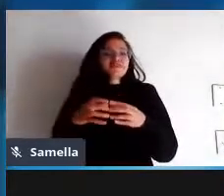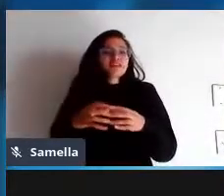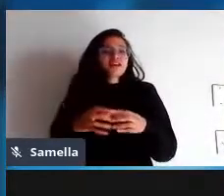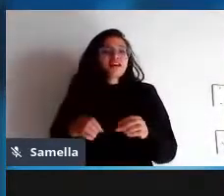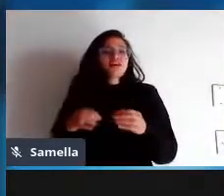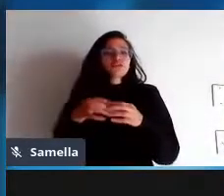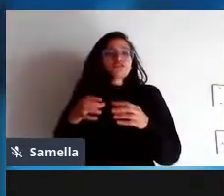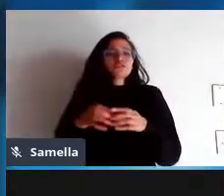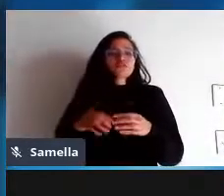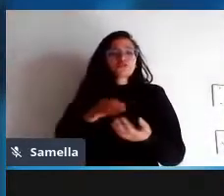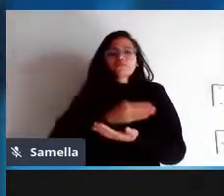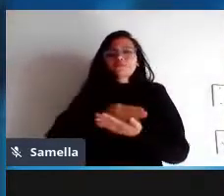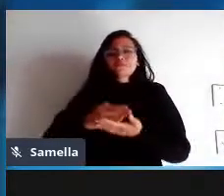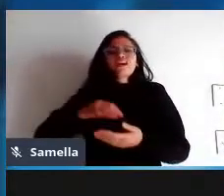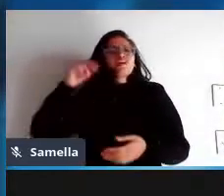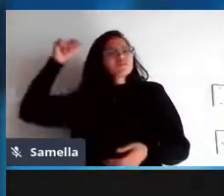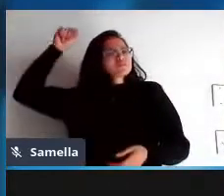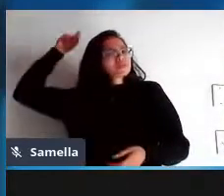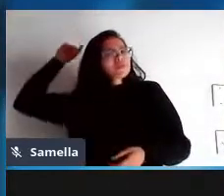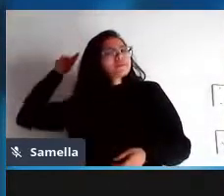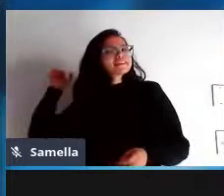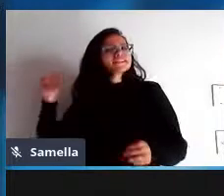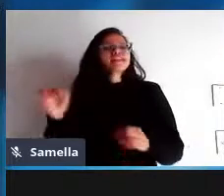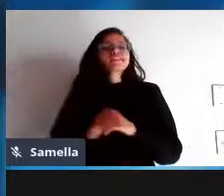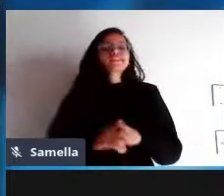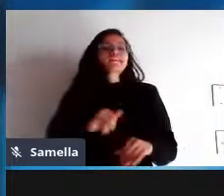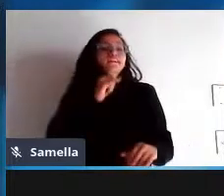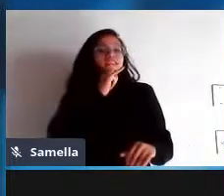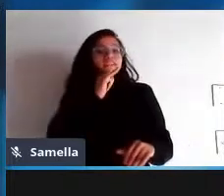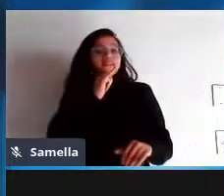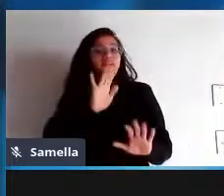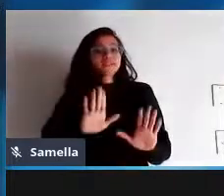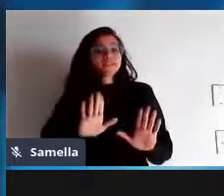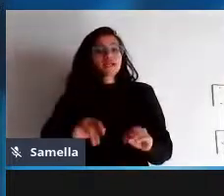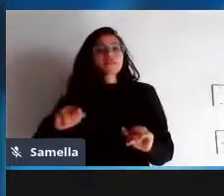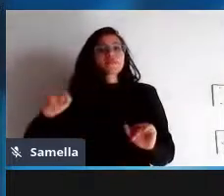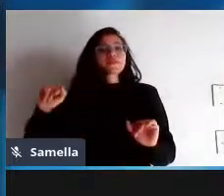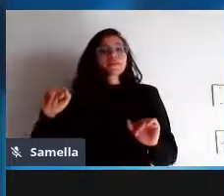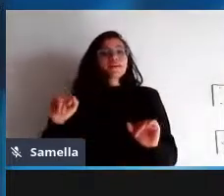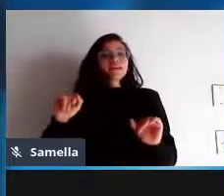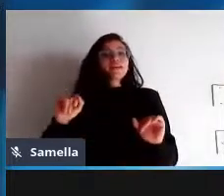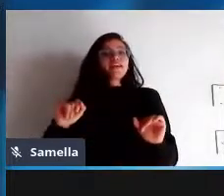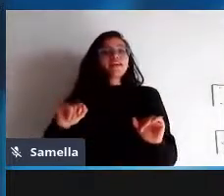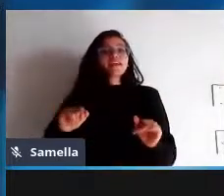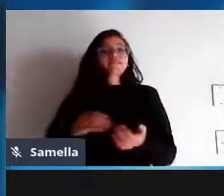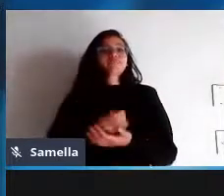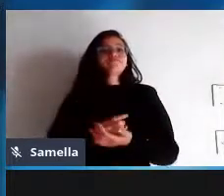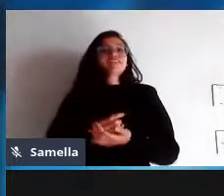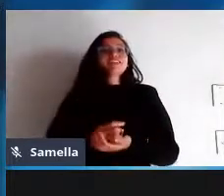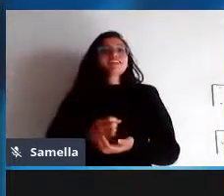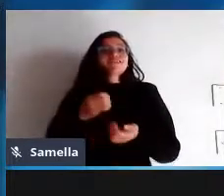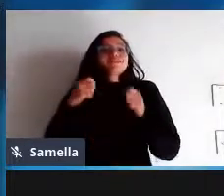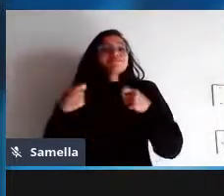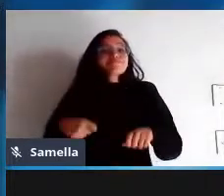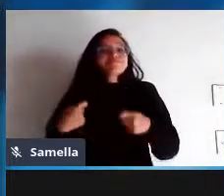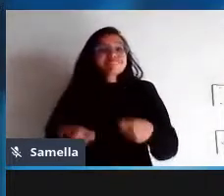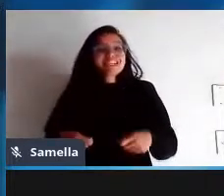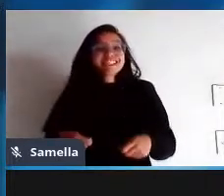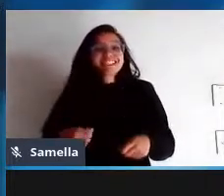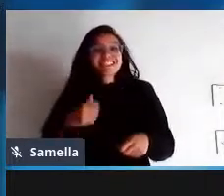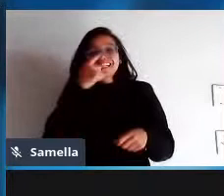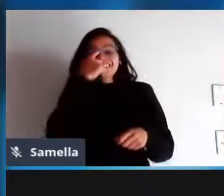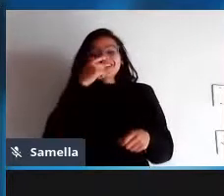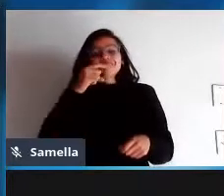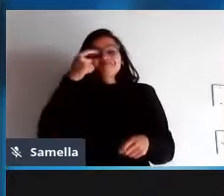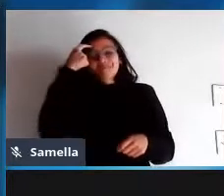então a gente está falando especificamente de algumas coisinhas aqui primeiro a defesa das liberdades do consumidor de software essa é